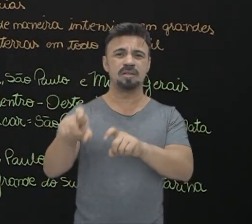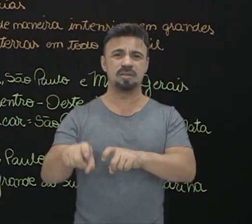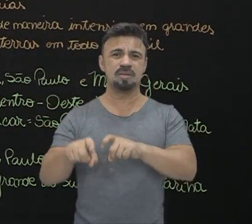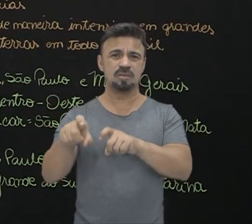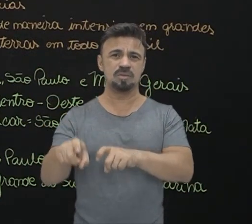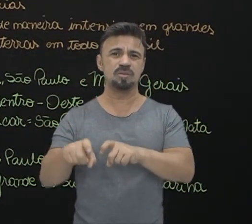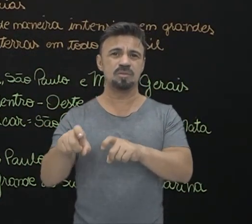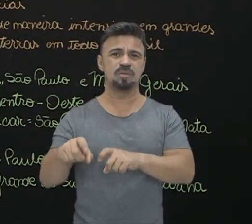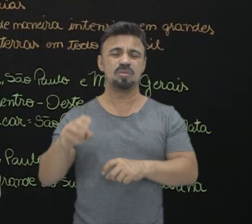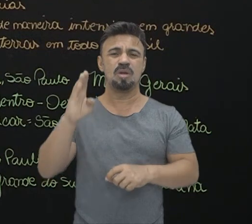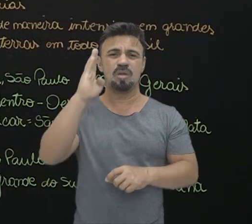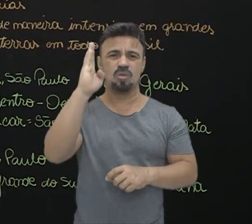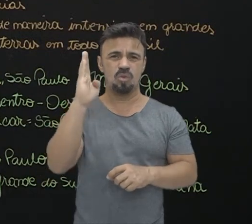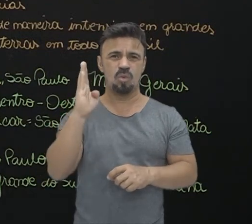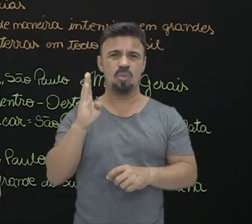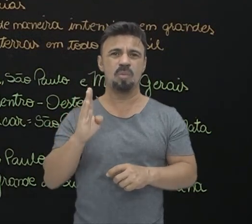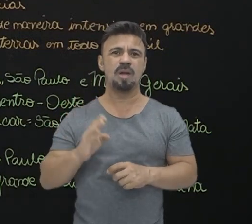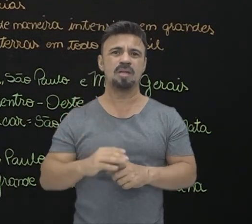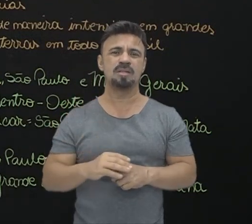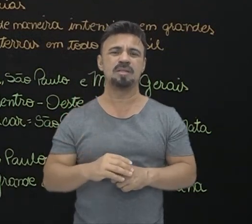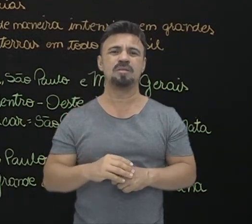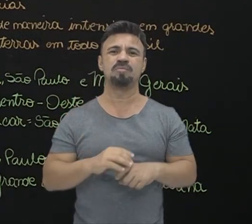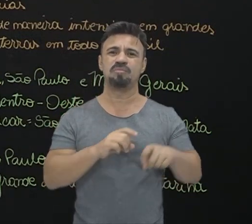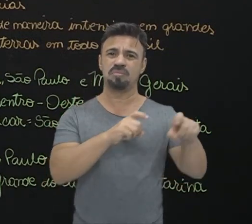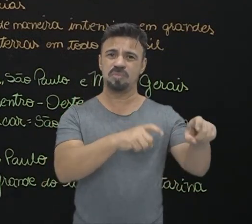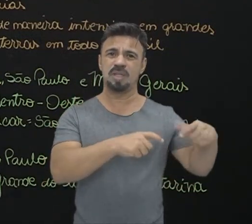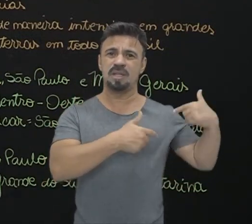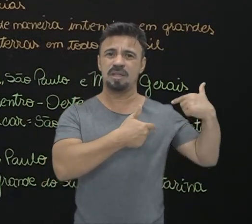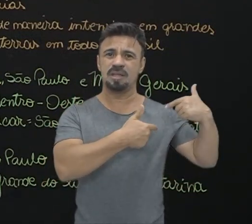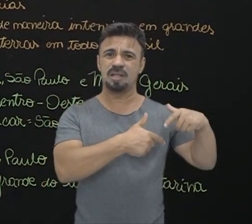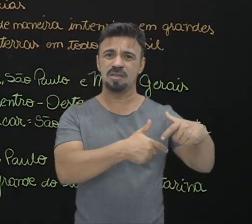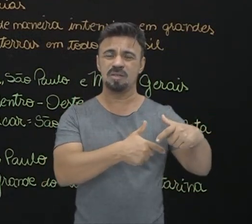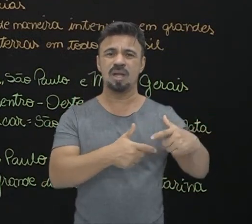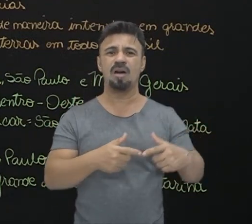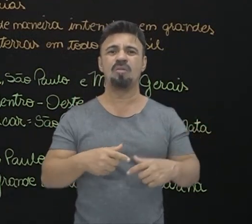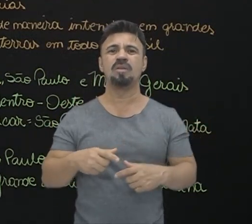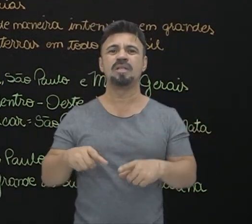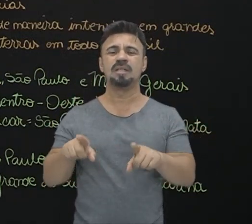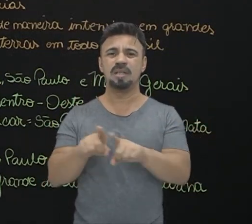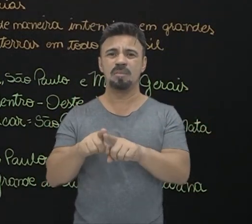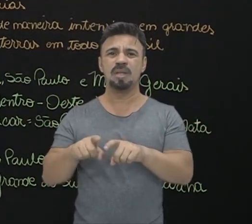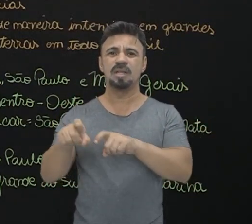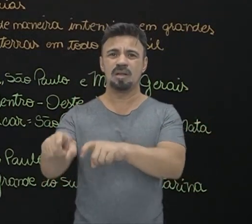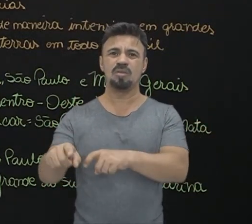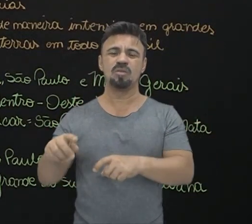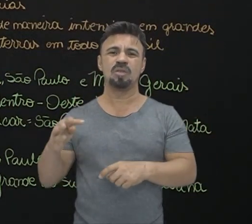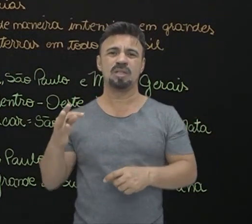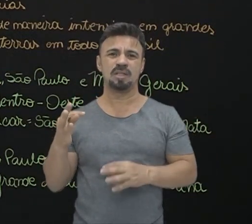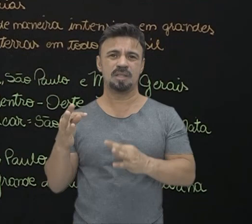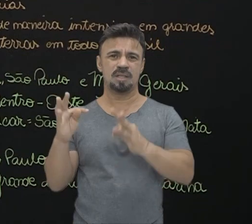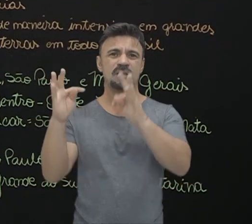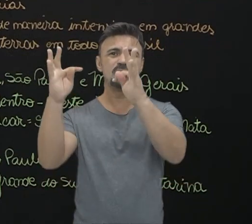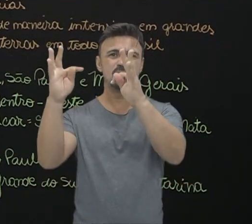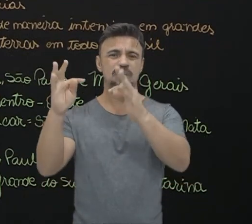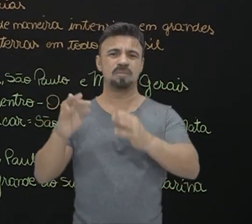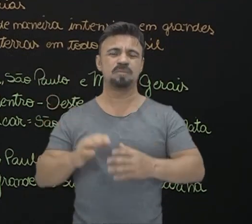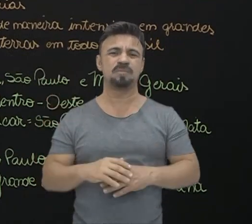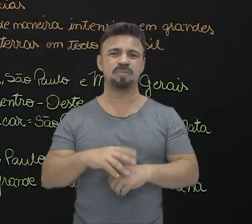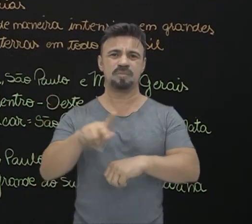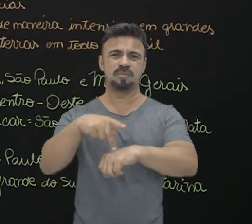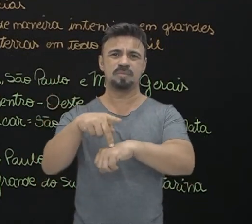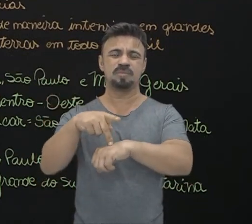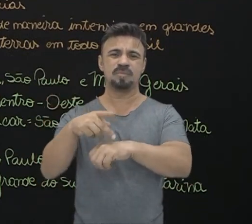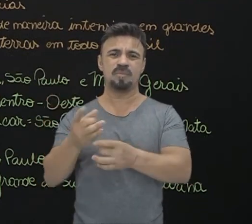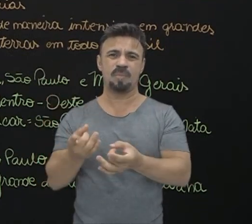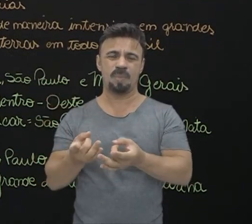que é dividida basicamente na agricultura tradicional, pautada no abastecimento interno e na agricultura moderna, pautada a exportação